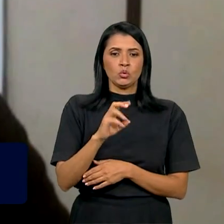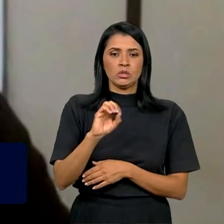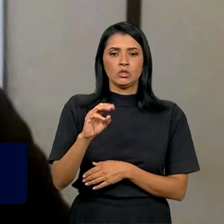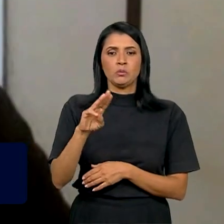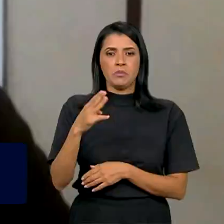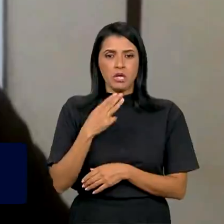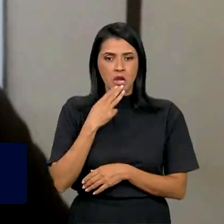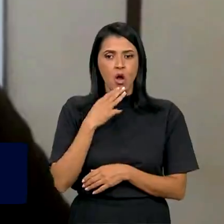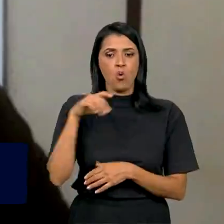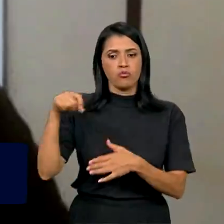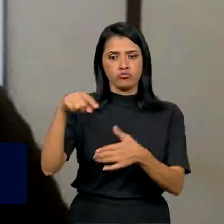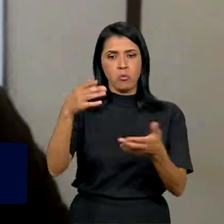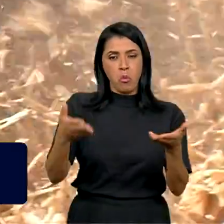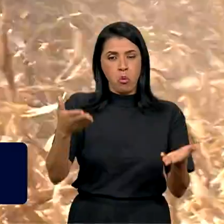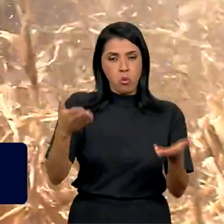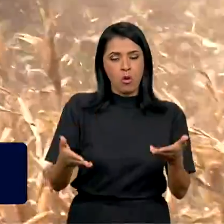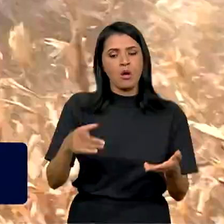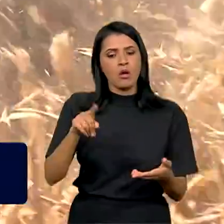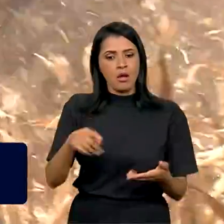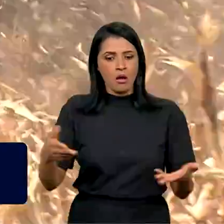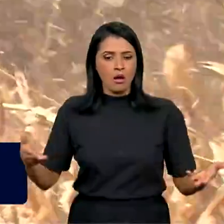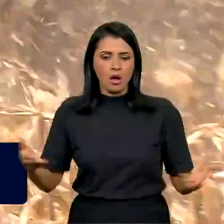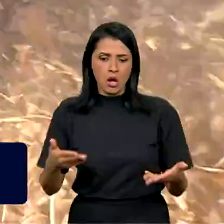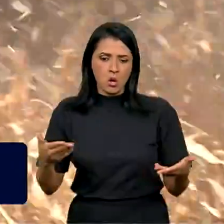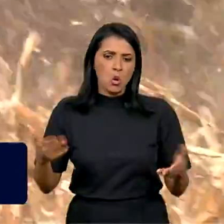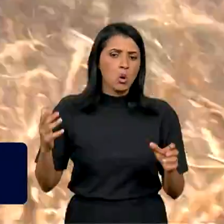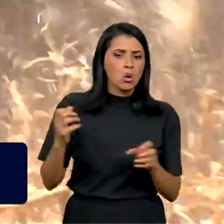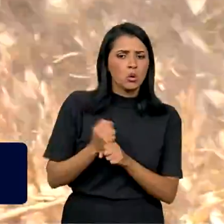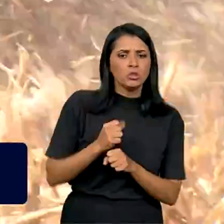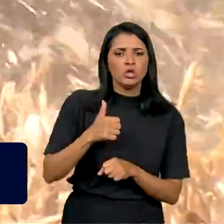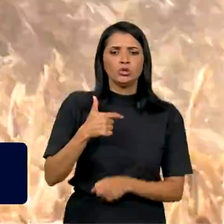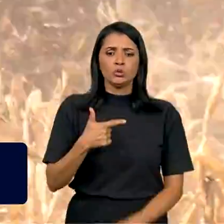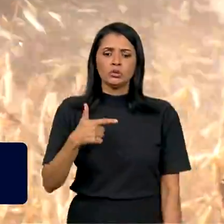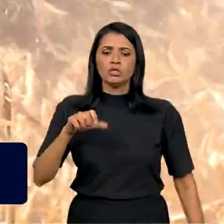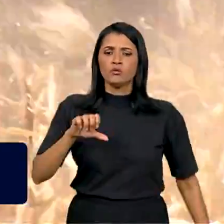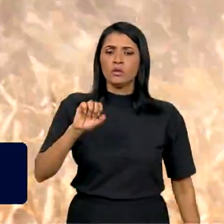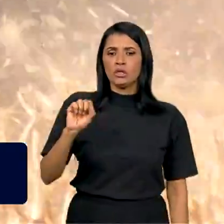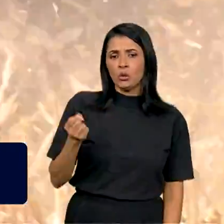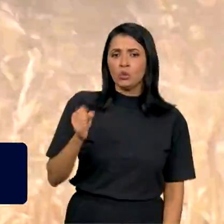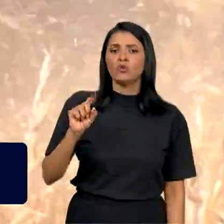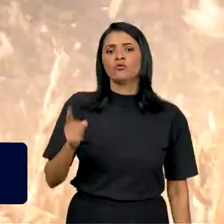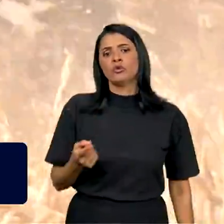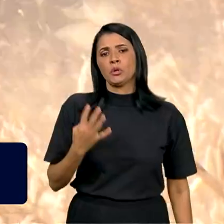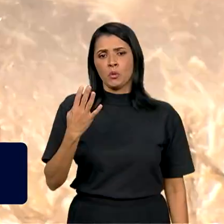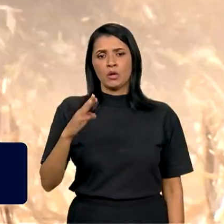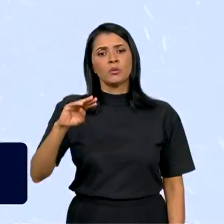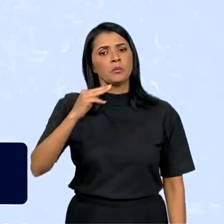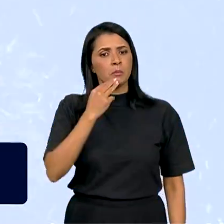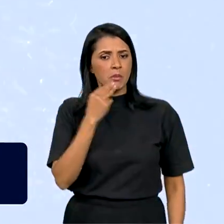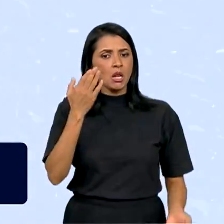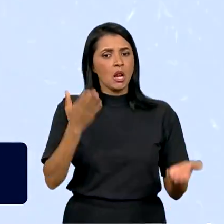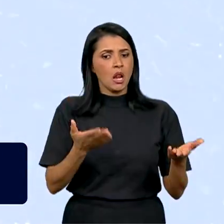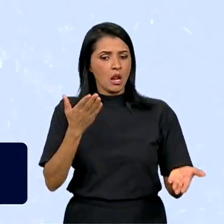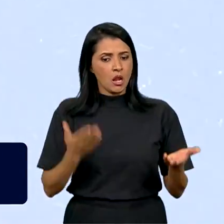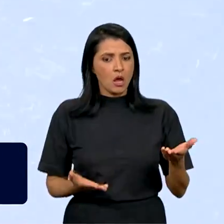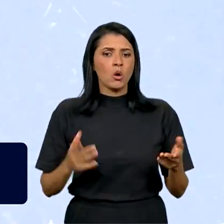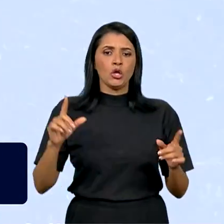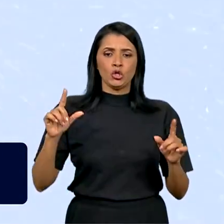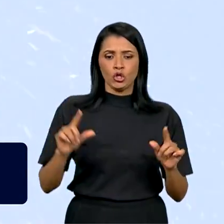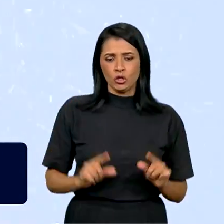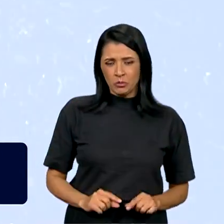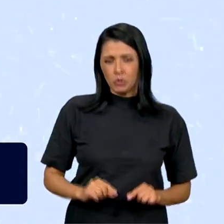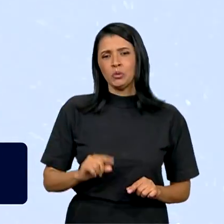de grãos. E aí, para a atual safra, a estimativa é de 298,4 milhões de toneladas, como se disse, uma redução